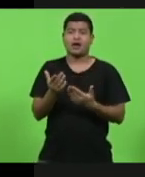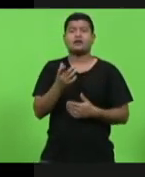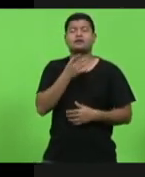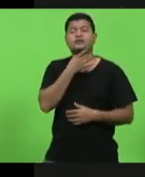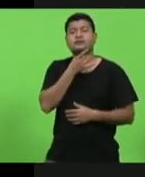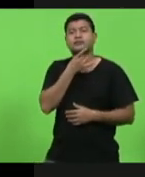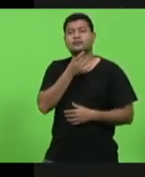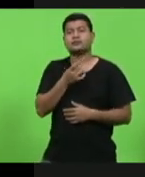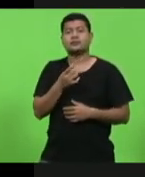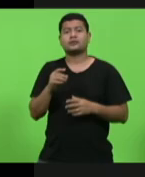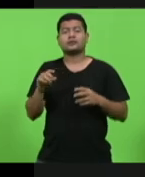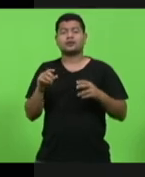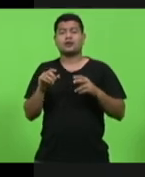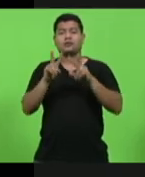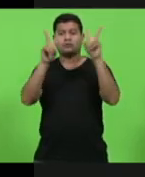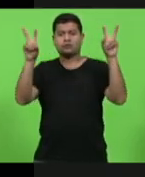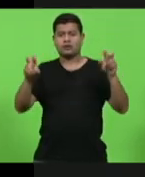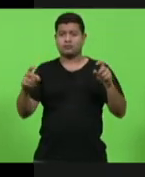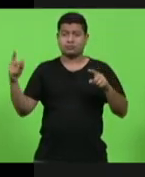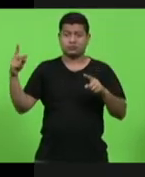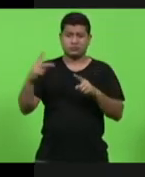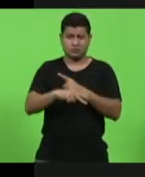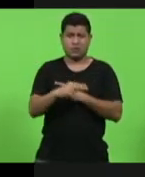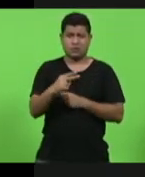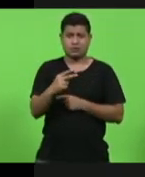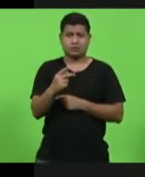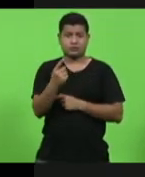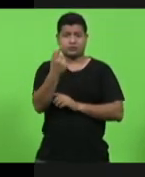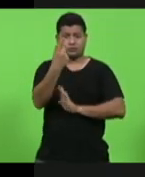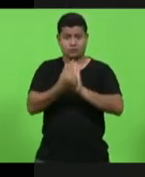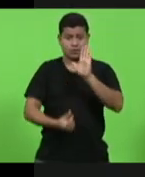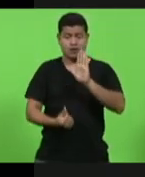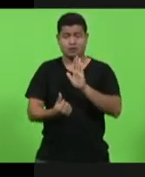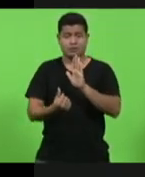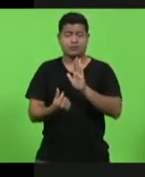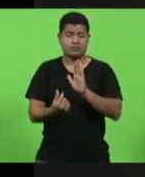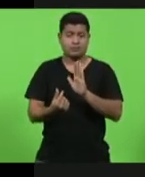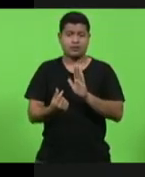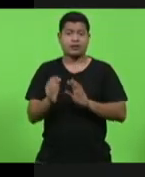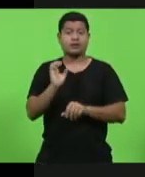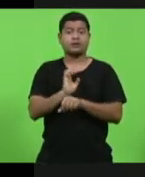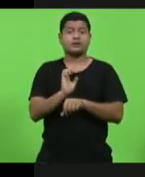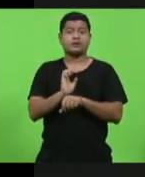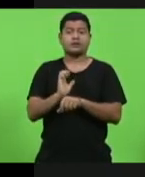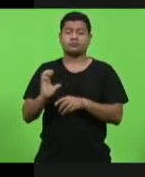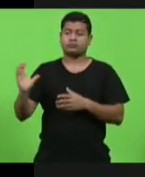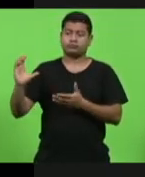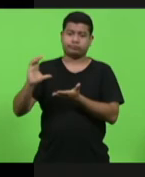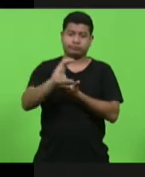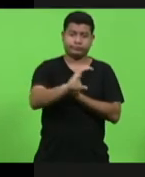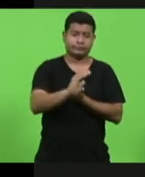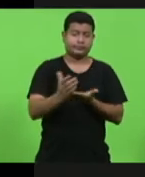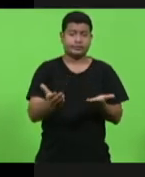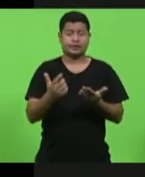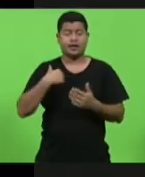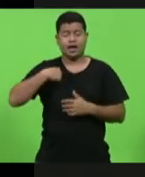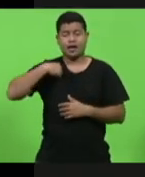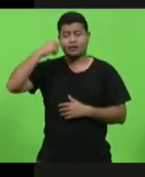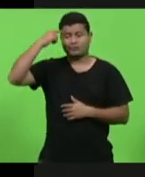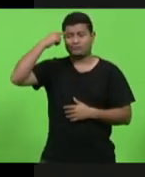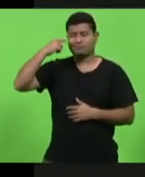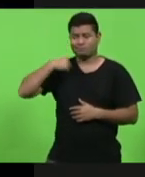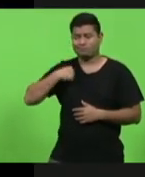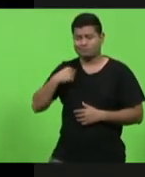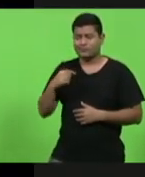questão do corte dos recursos para o estado de Santa Catarina. Eu tenho convicção que